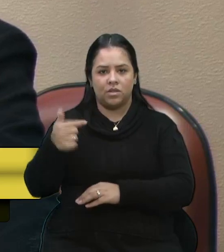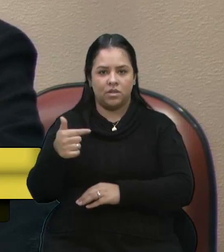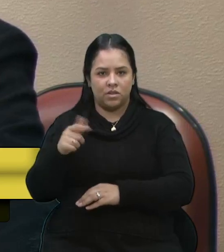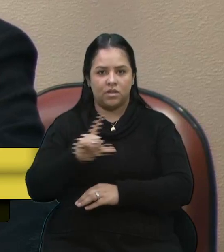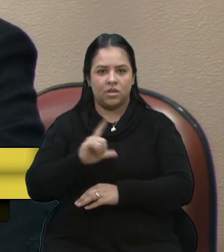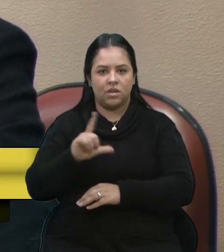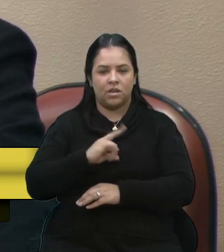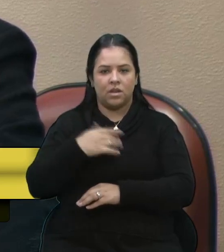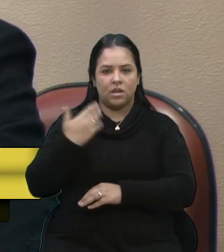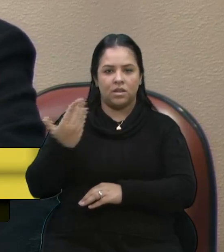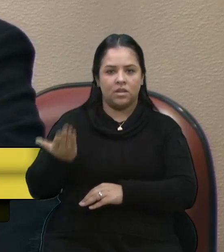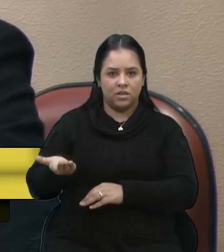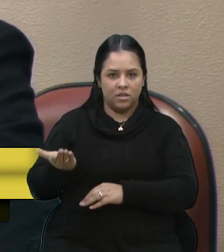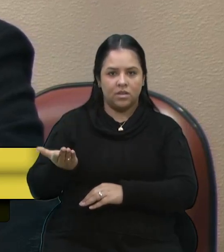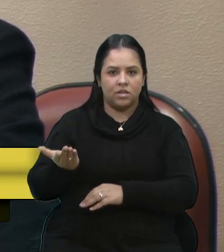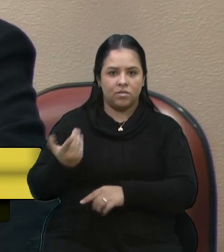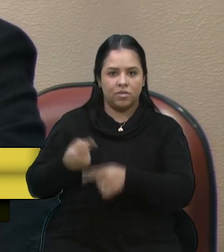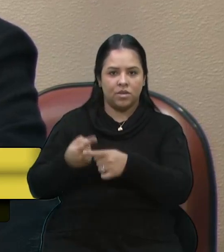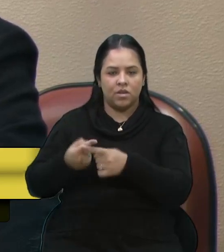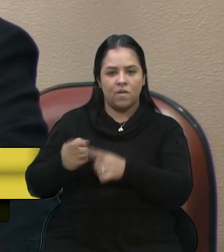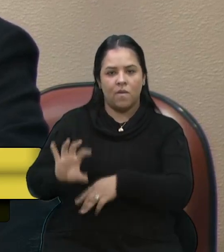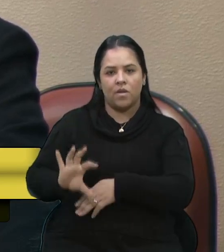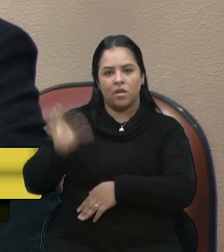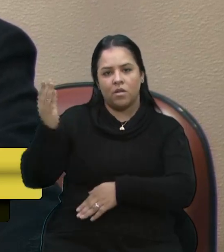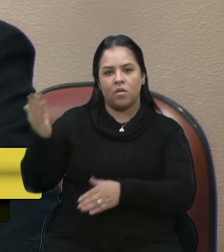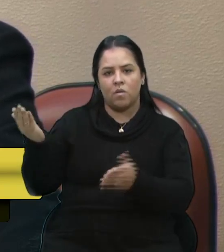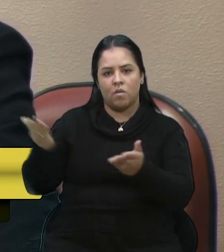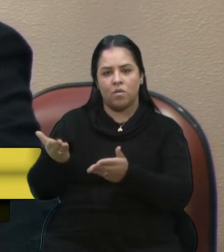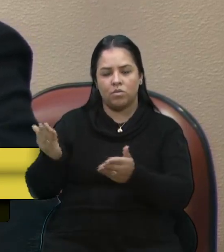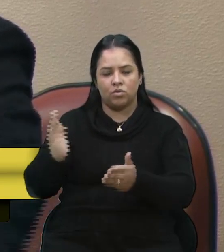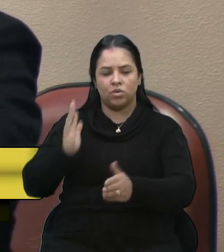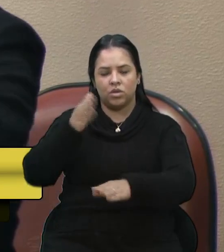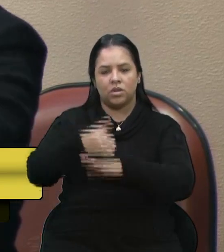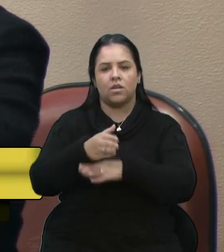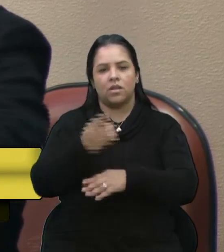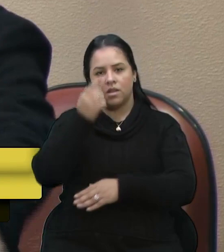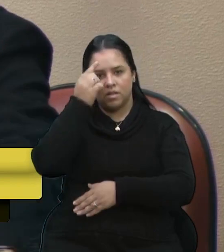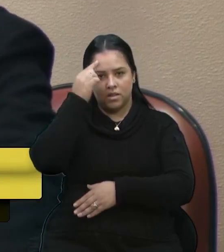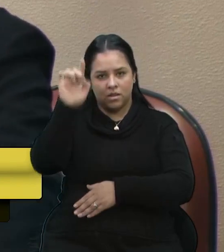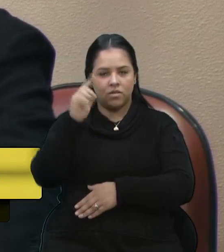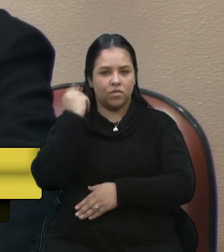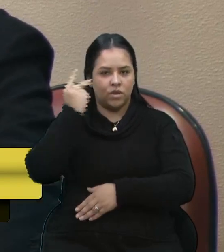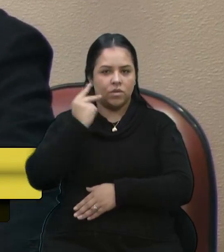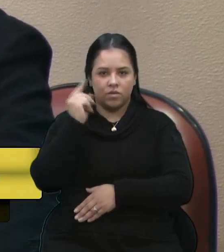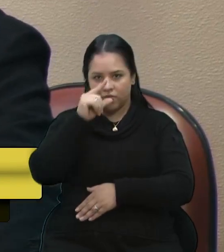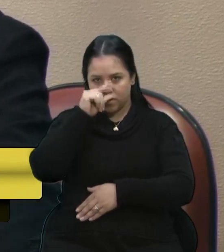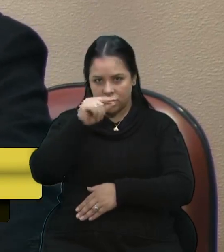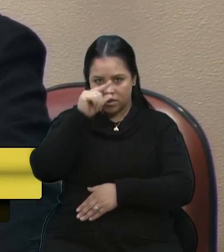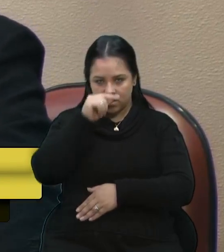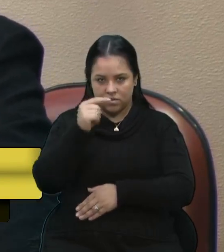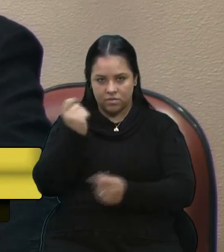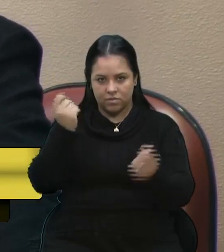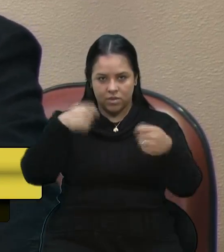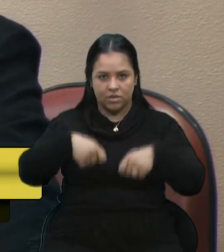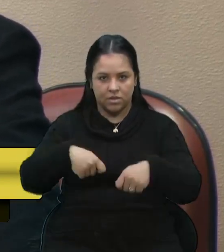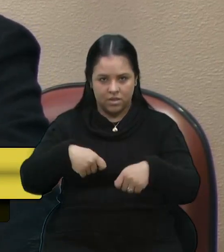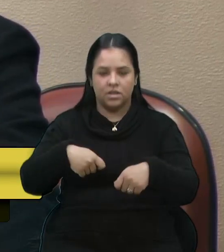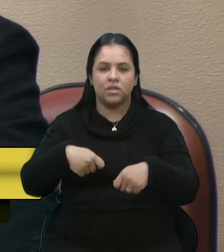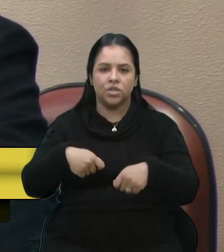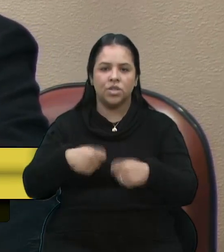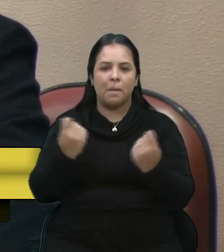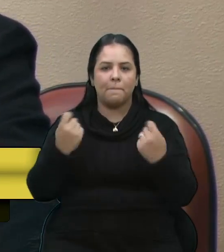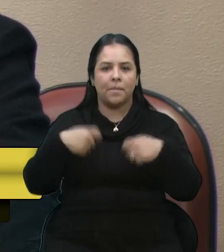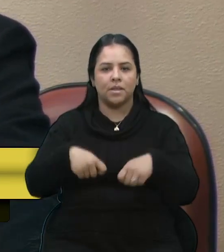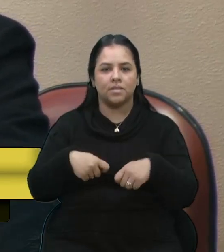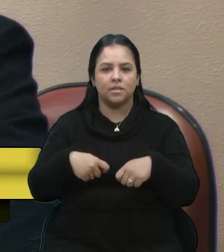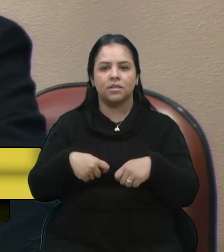constituiu com que viesse chegar hoje, através da ideia do vereador Fantinel, a possibilidade de